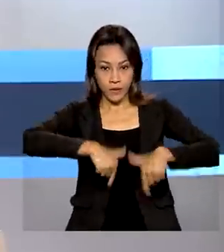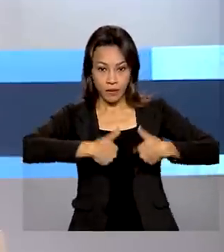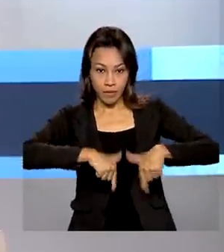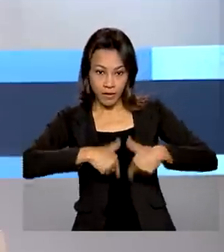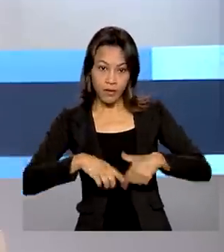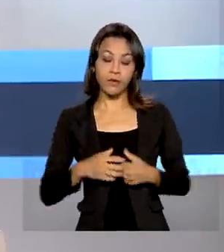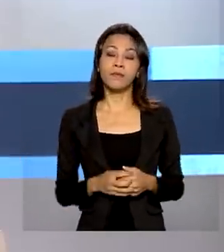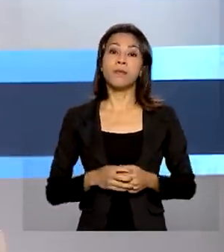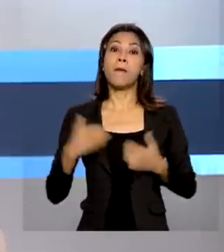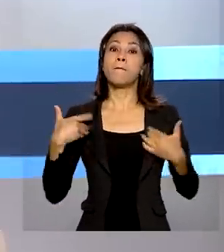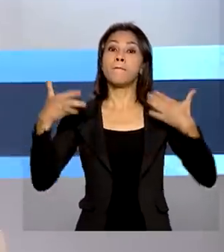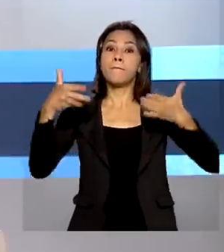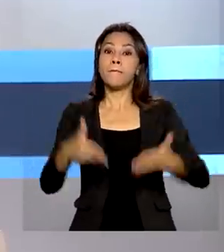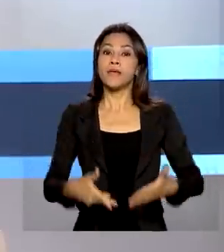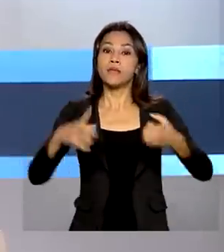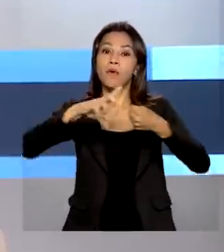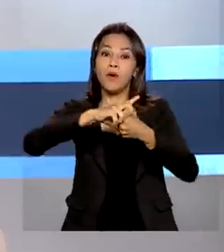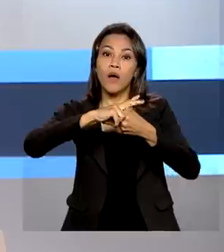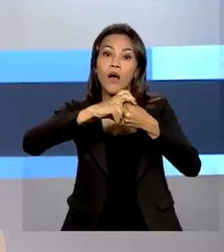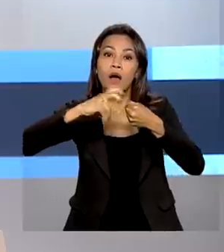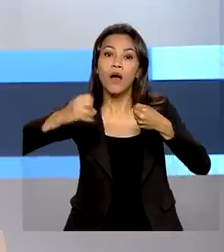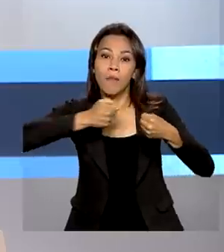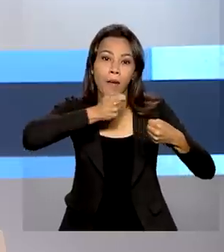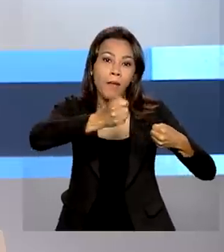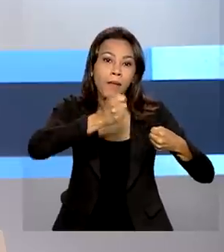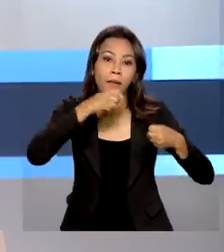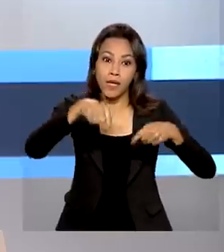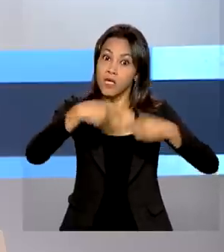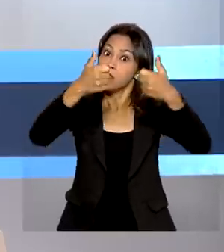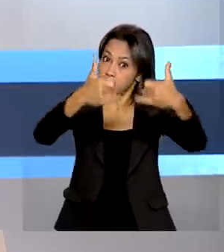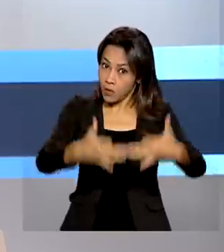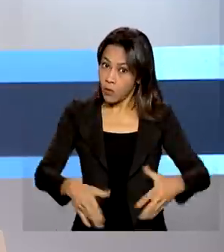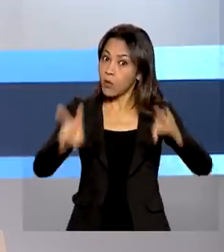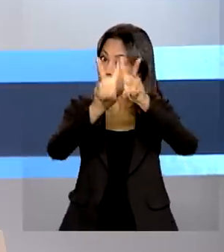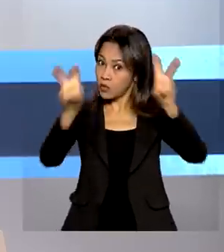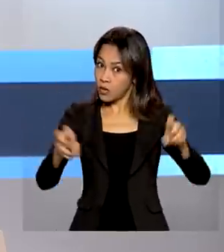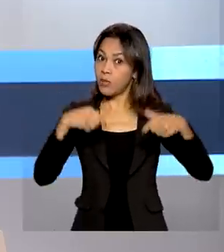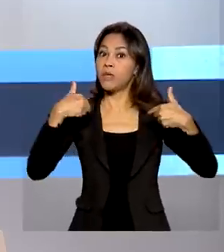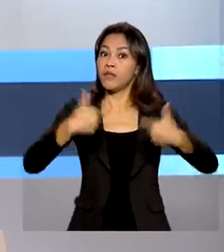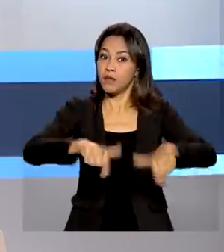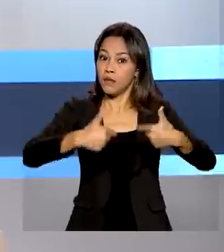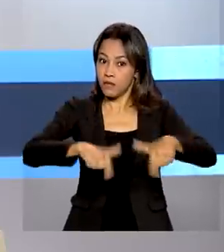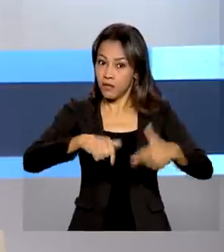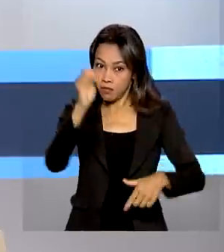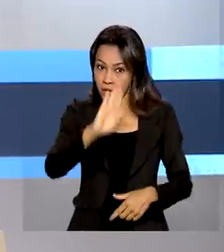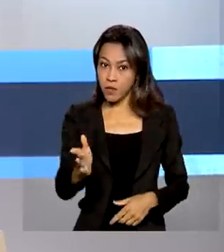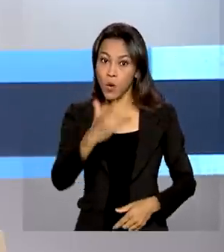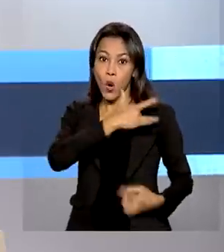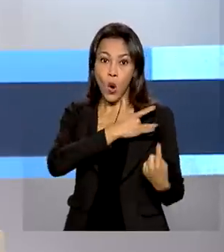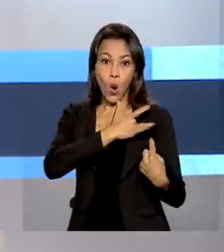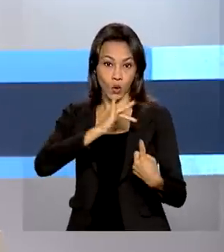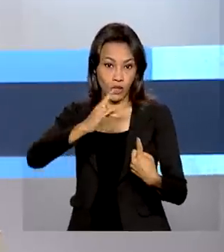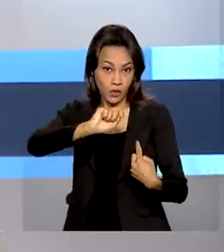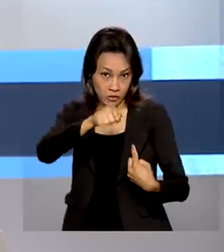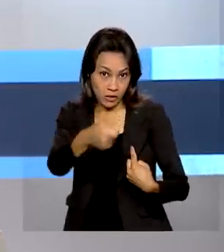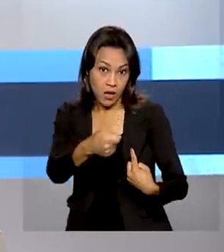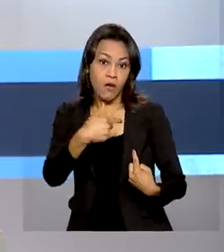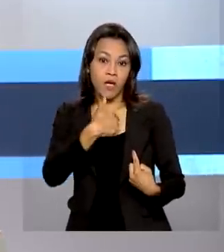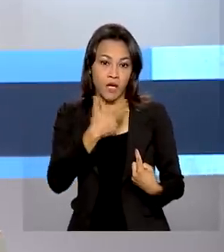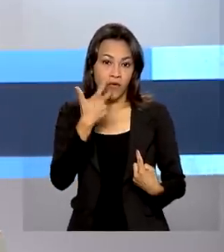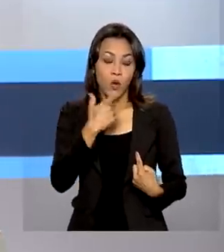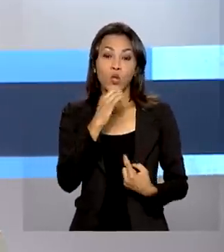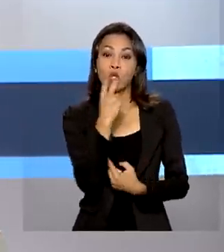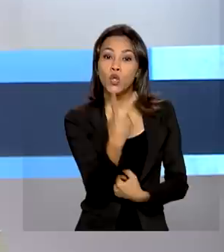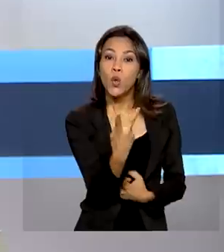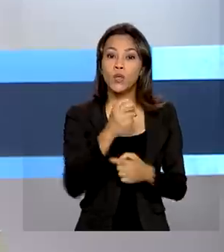programa de rádio A Voz do Brasil e destacou a geração de empregos no país. Segundo Onyx Lorenzoni, o saldo positivo de 2